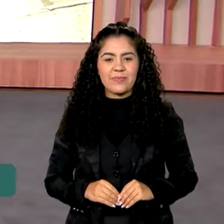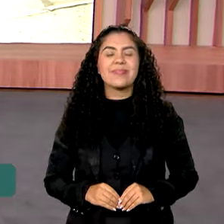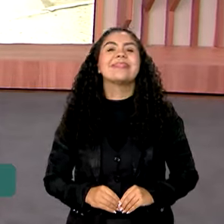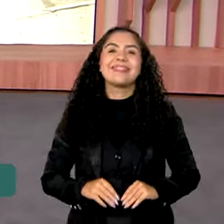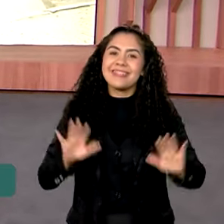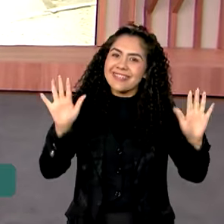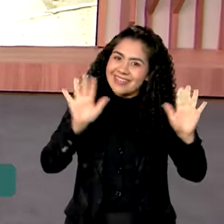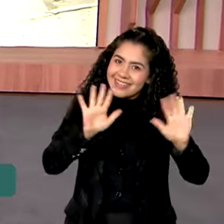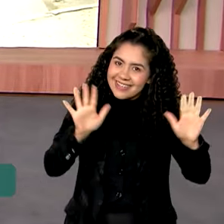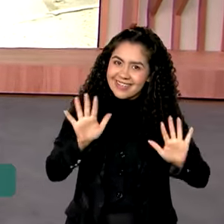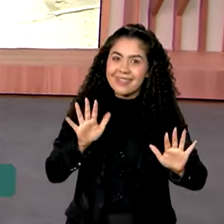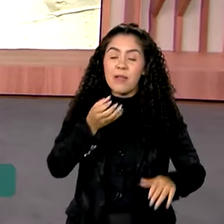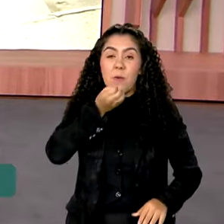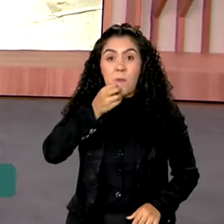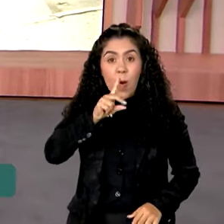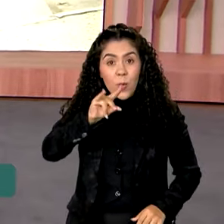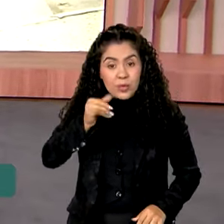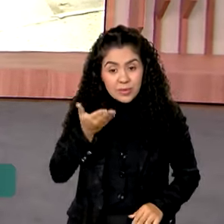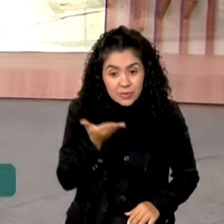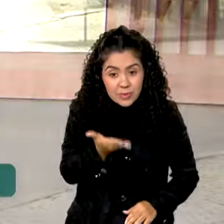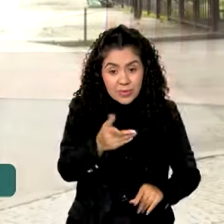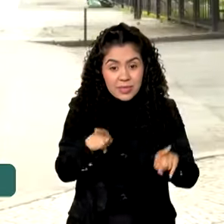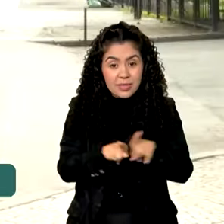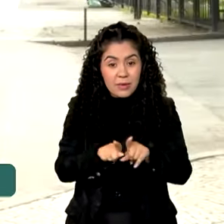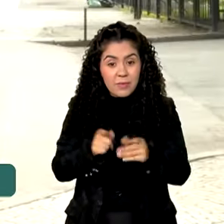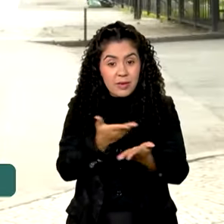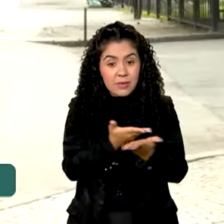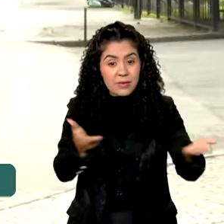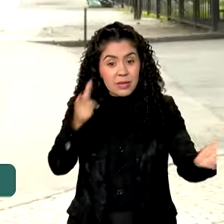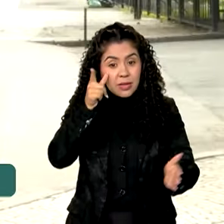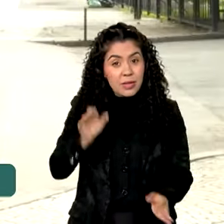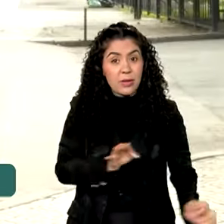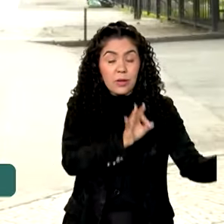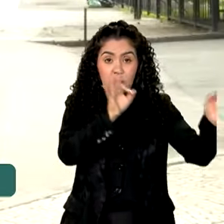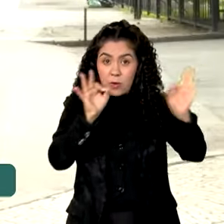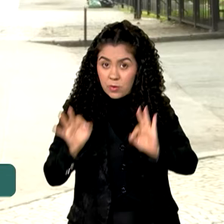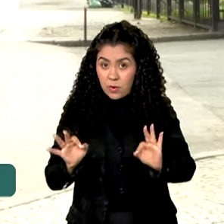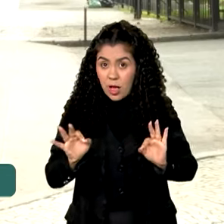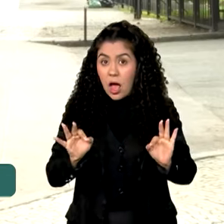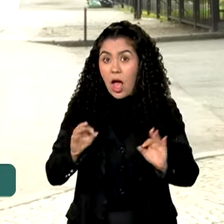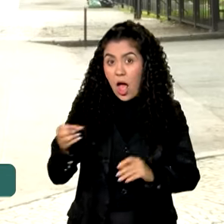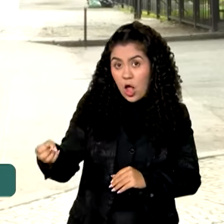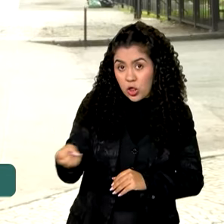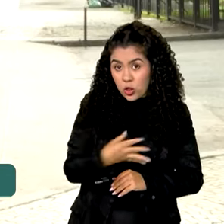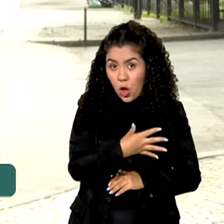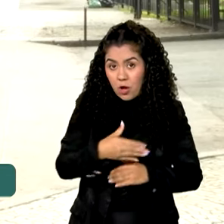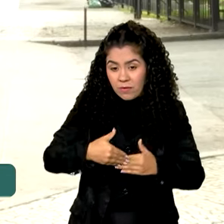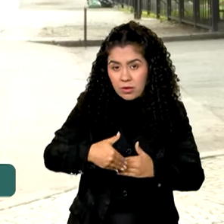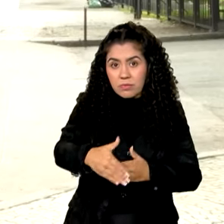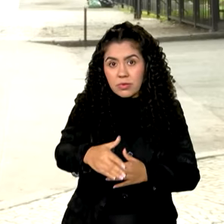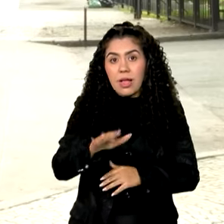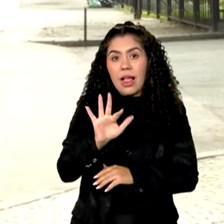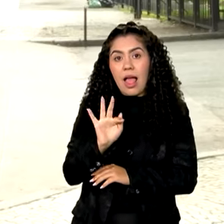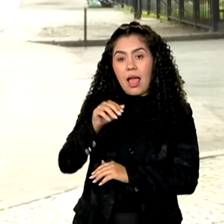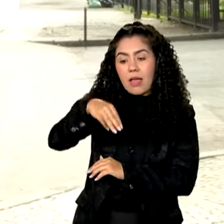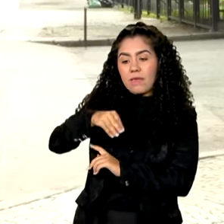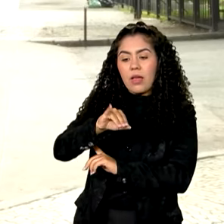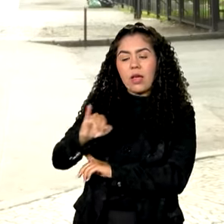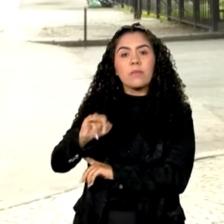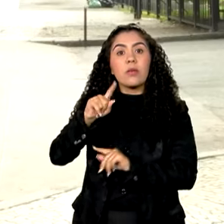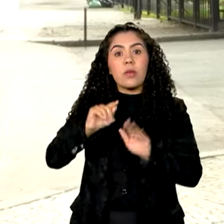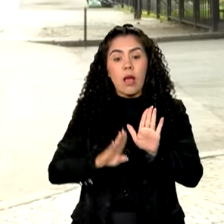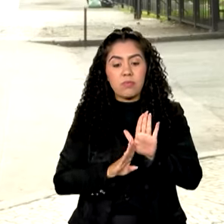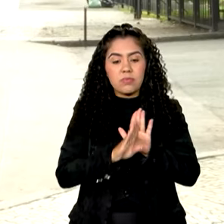Oi, Vanessa. Bom dia para você e para todos que nos acompanham. Olha, a nova previsão do FMI é de um crescimento de